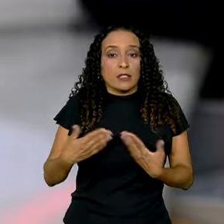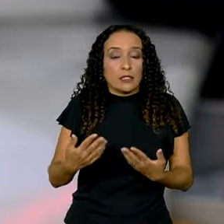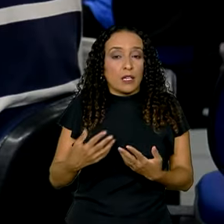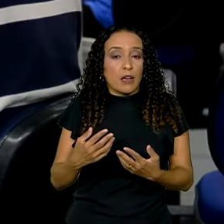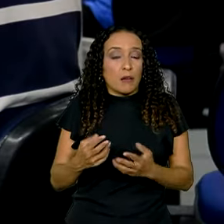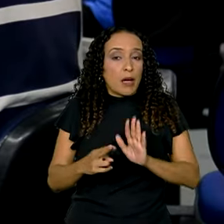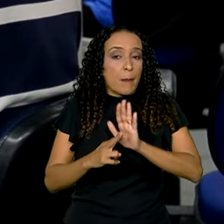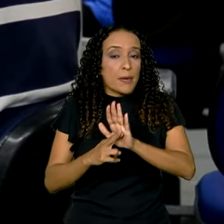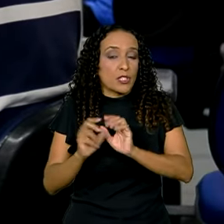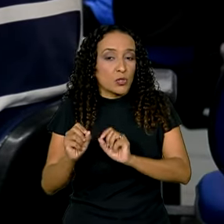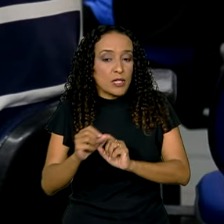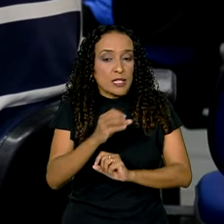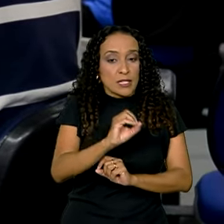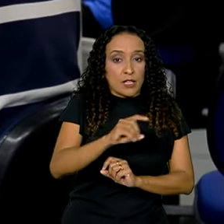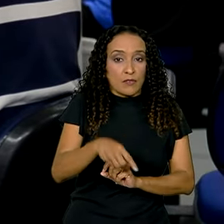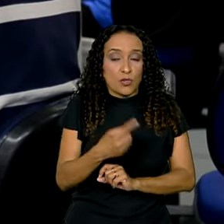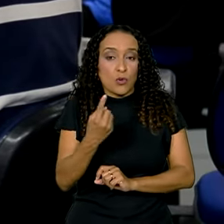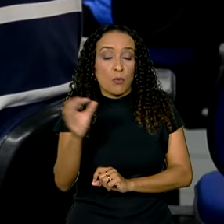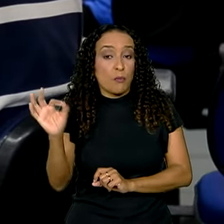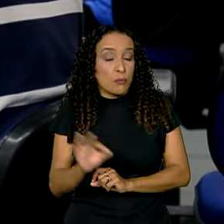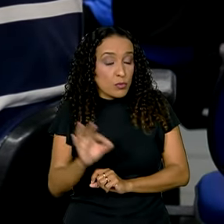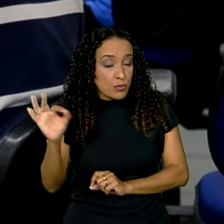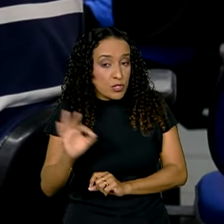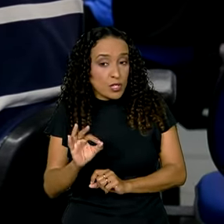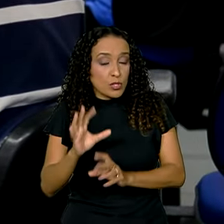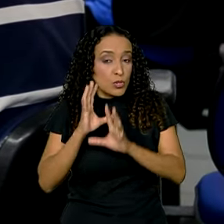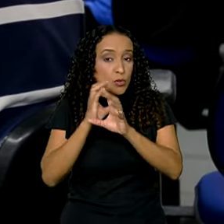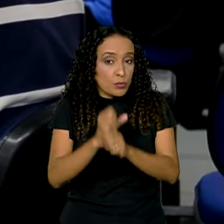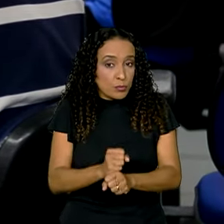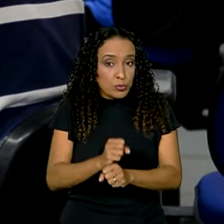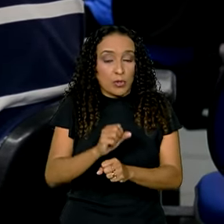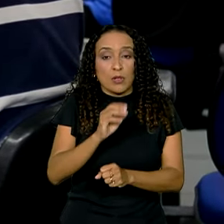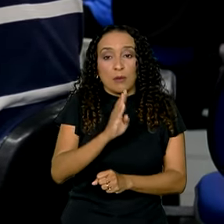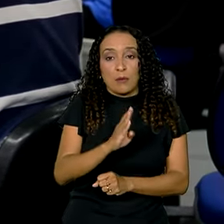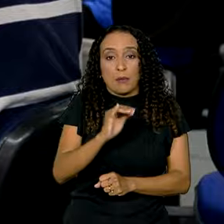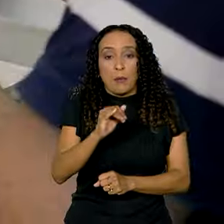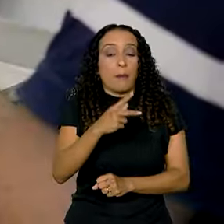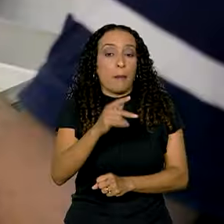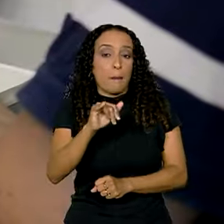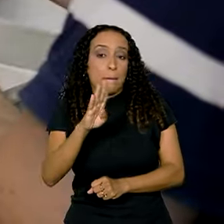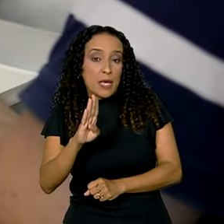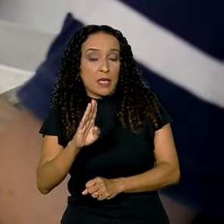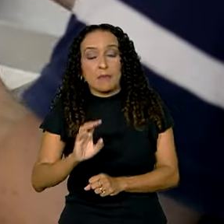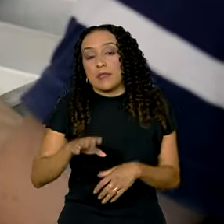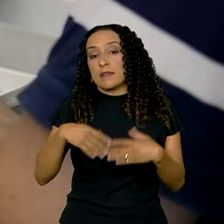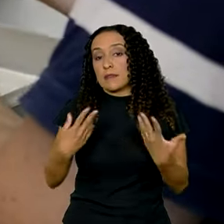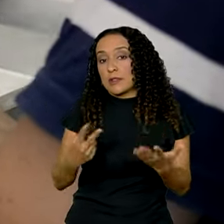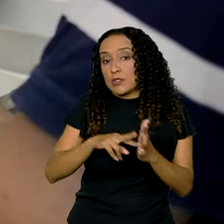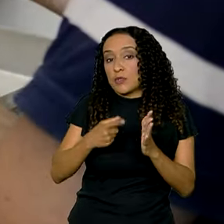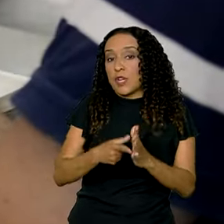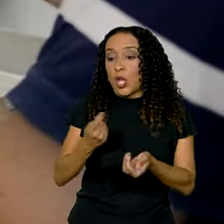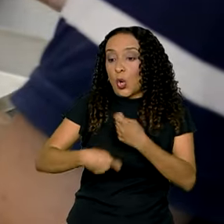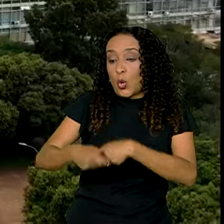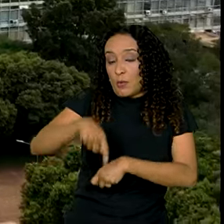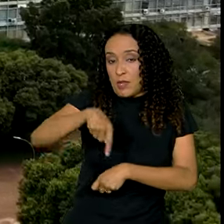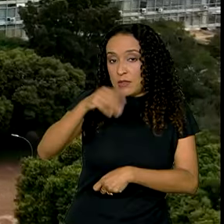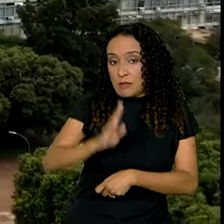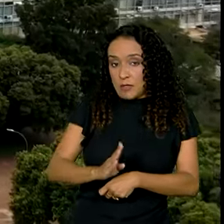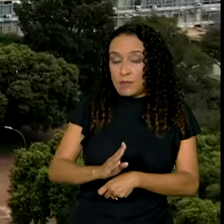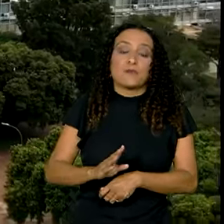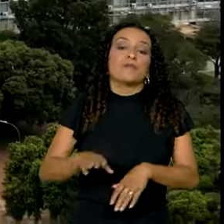representa 0,1% do produto interno bruto, o PIB, ou seja, a economia do país.